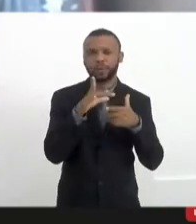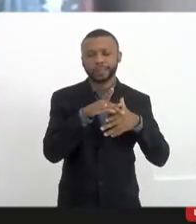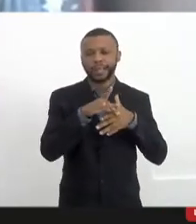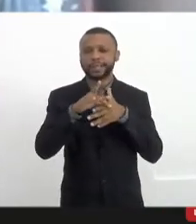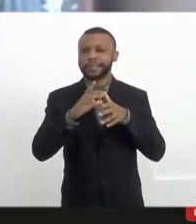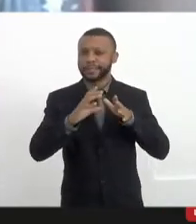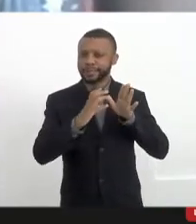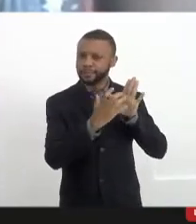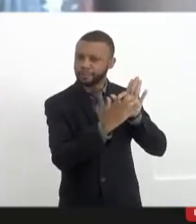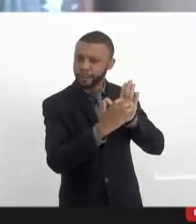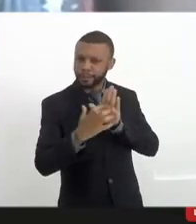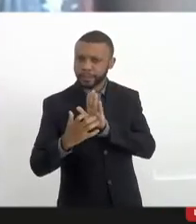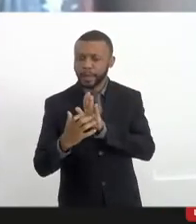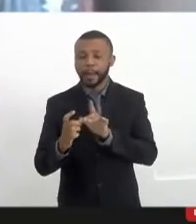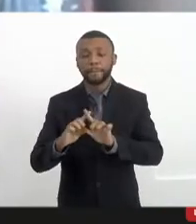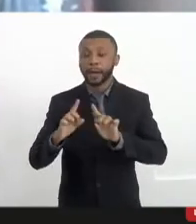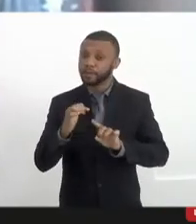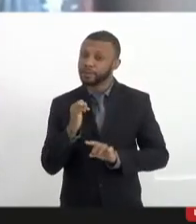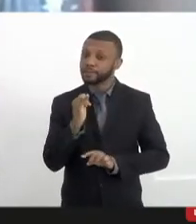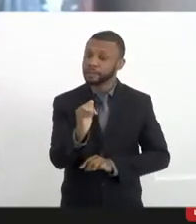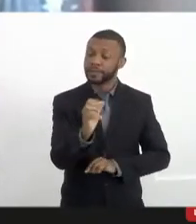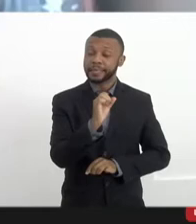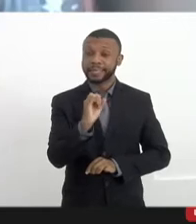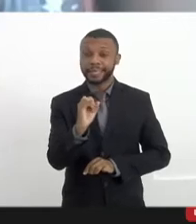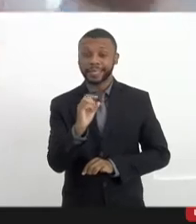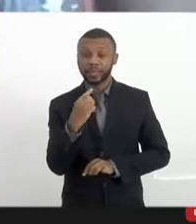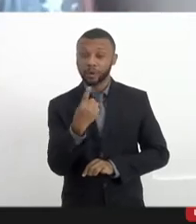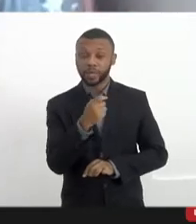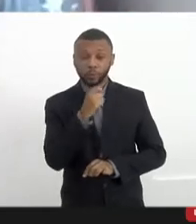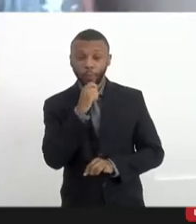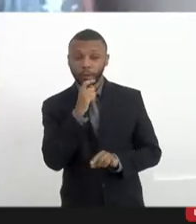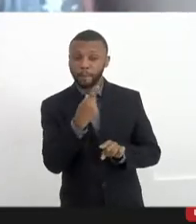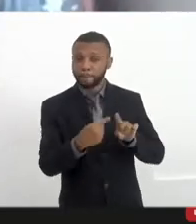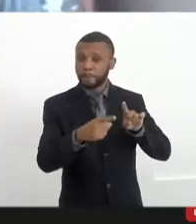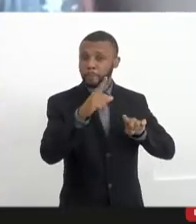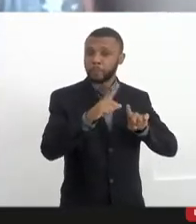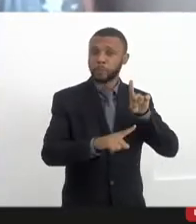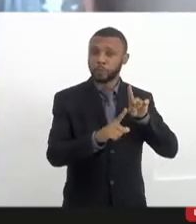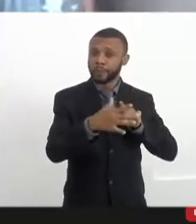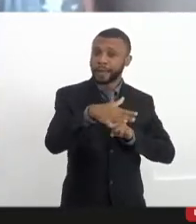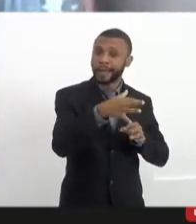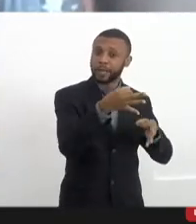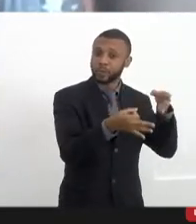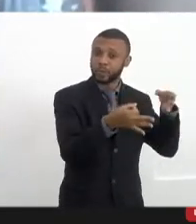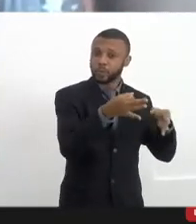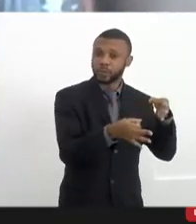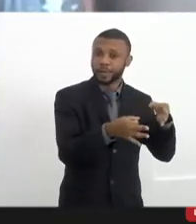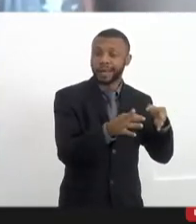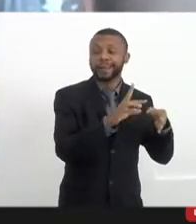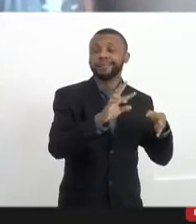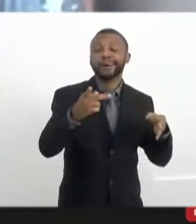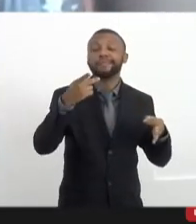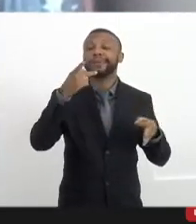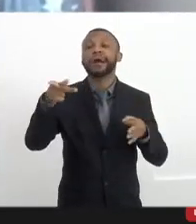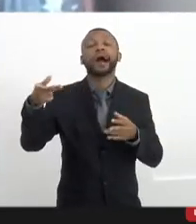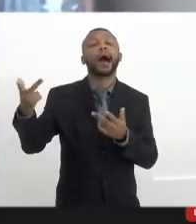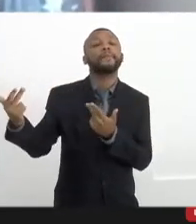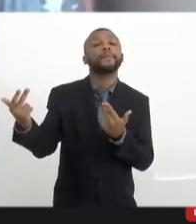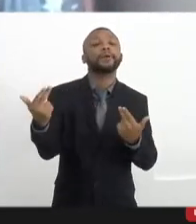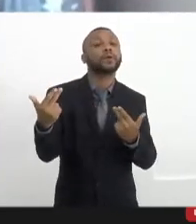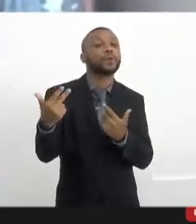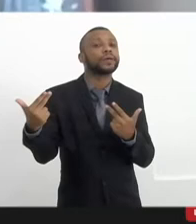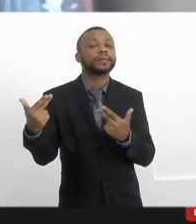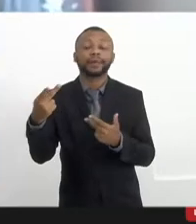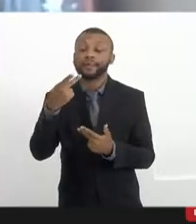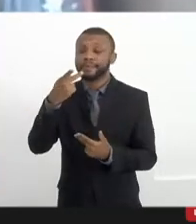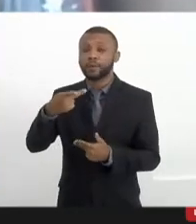para você que, se a gente não avançar na parte jurídica, o André vai repetir para a gente o que ele repetiu para mim. Então, acharia